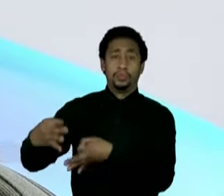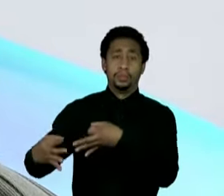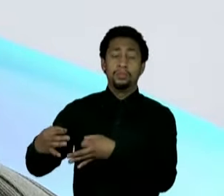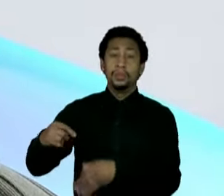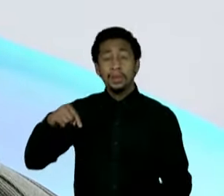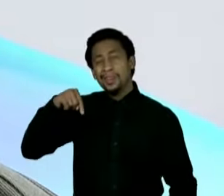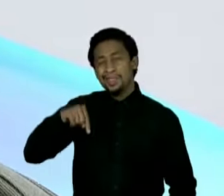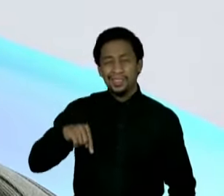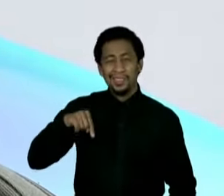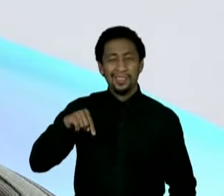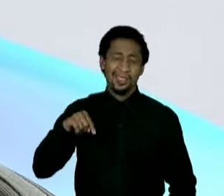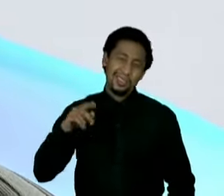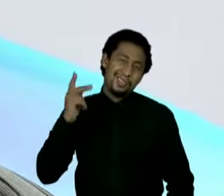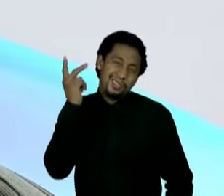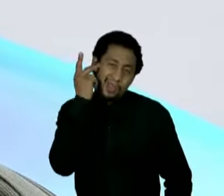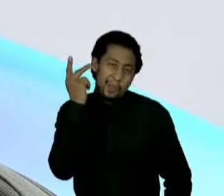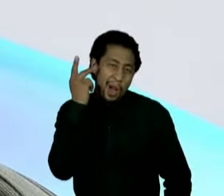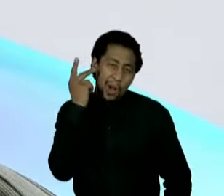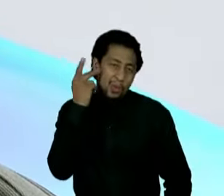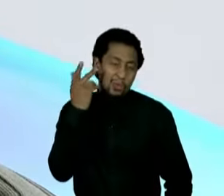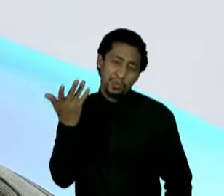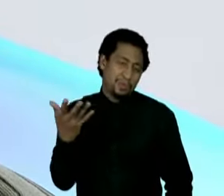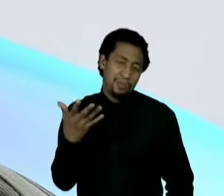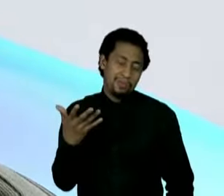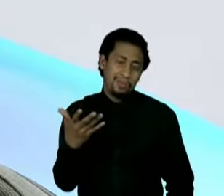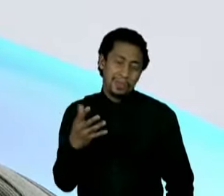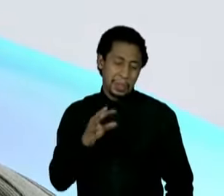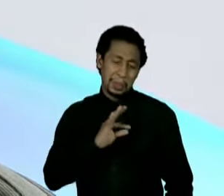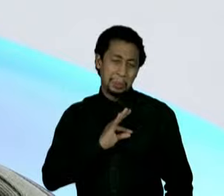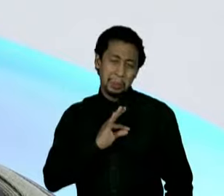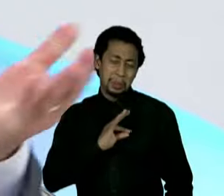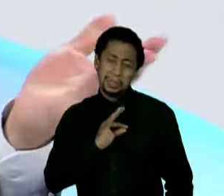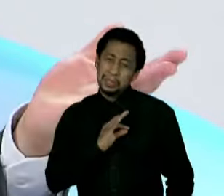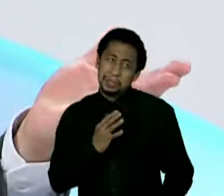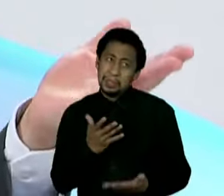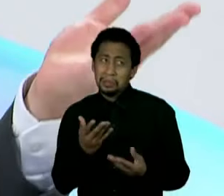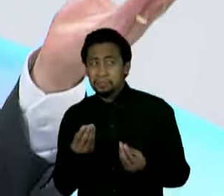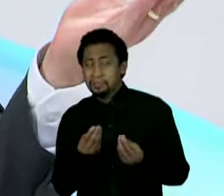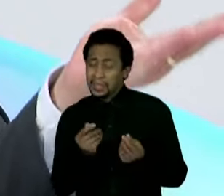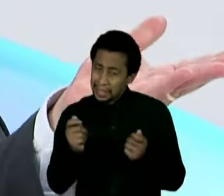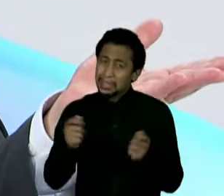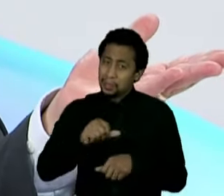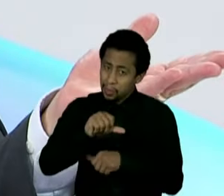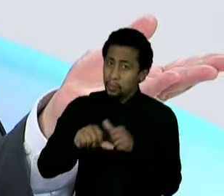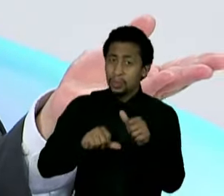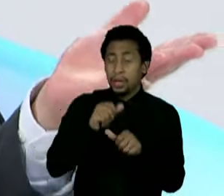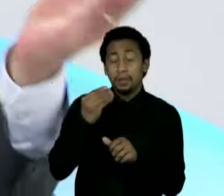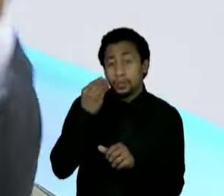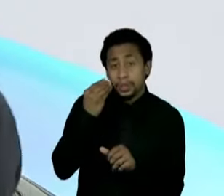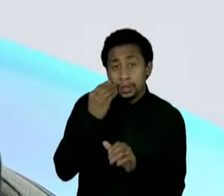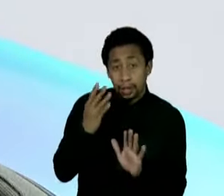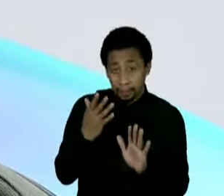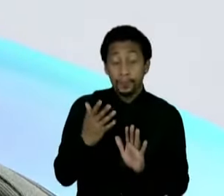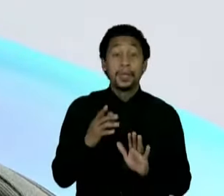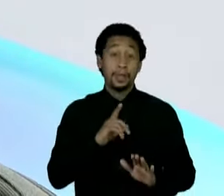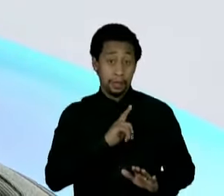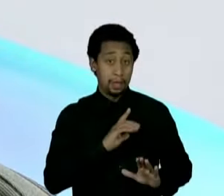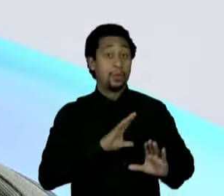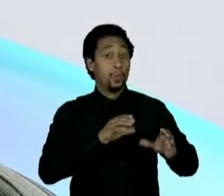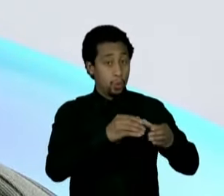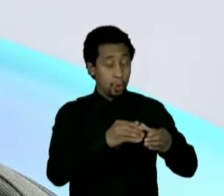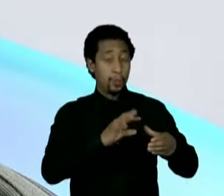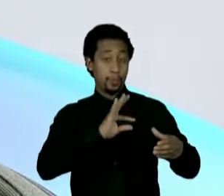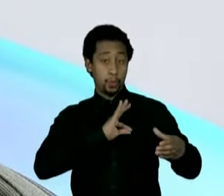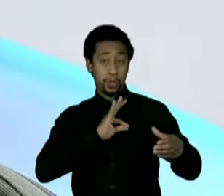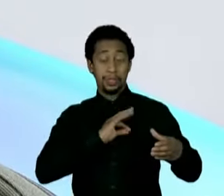da Polícia Civil é muito pequeno. Se a gente fizer uma alteração, nós vamos tentar de outro formato e passar parte da Polícia Penal, que hoje está tomando